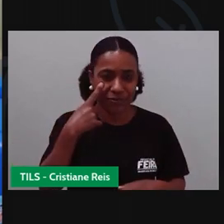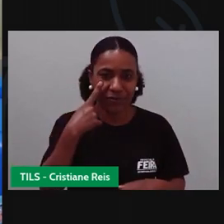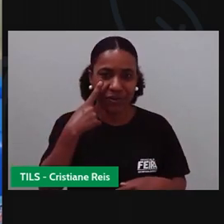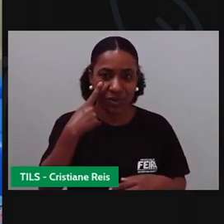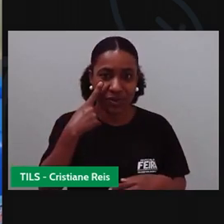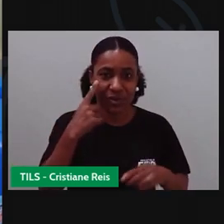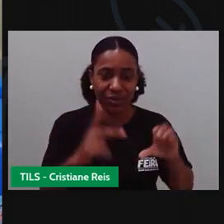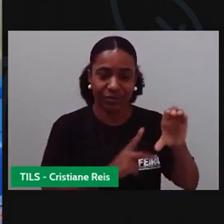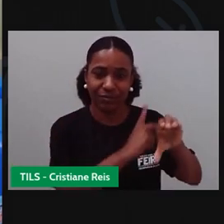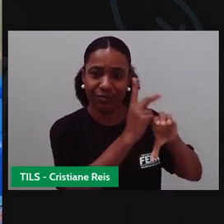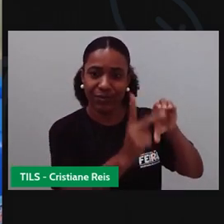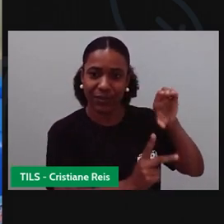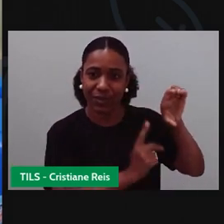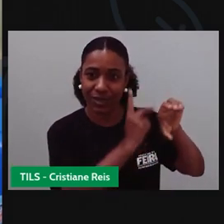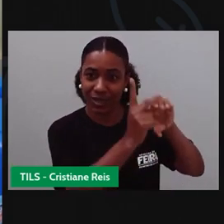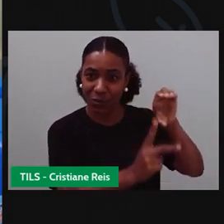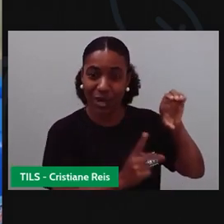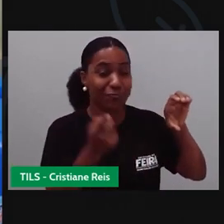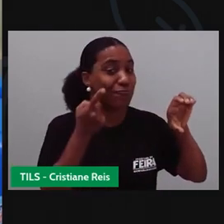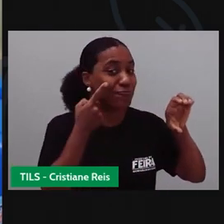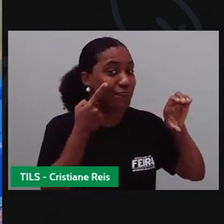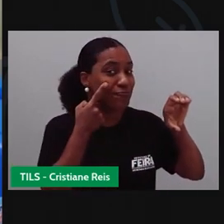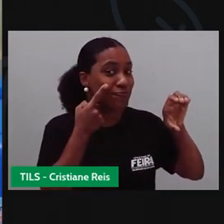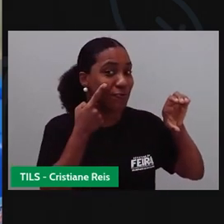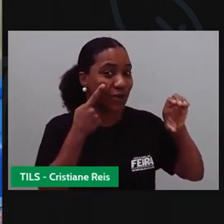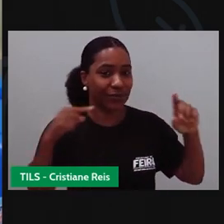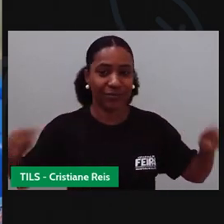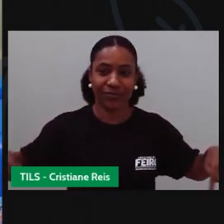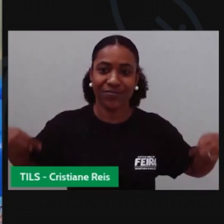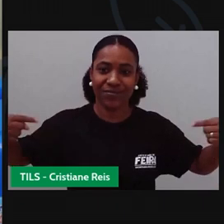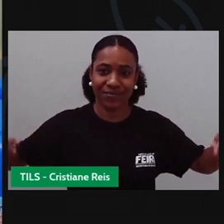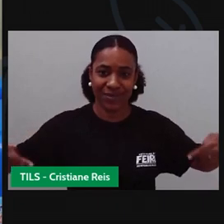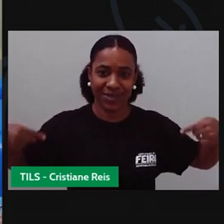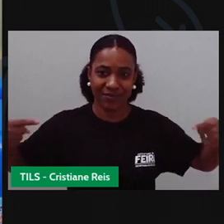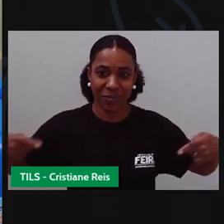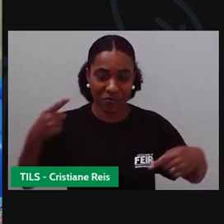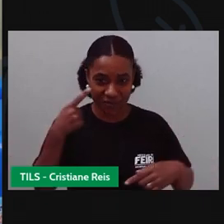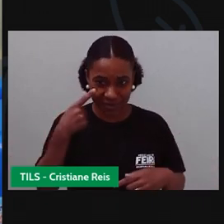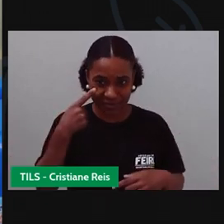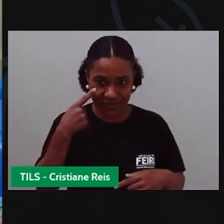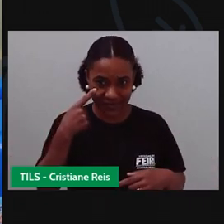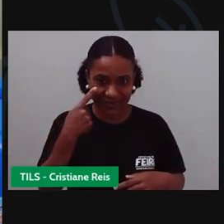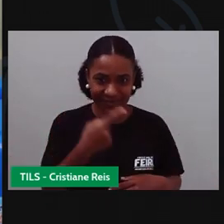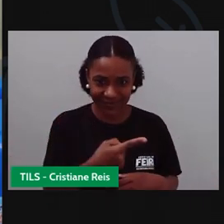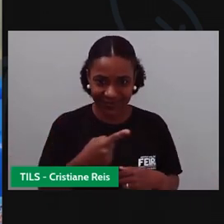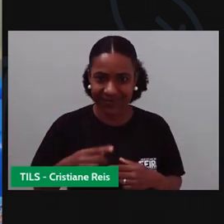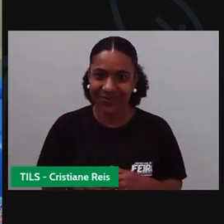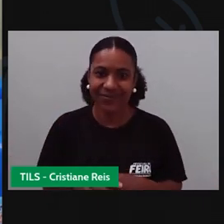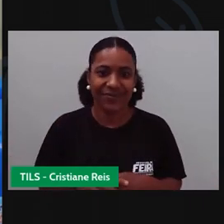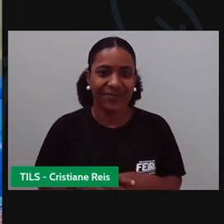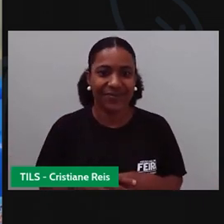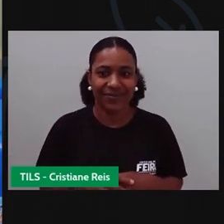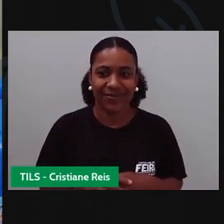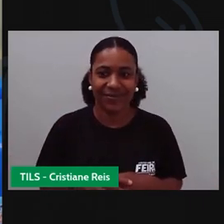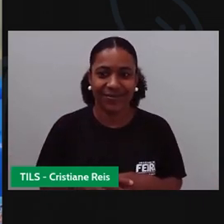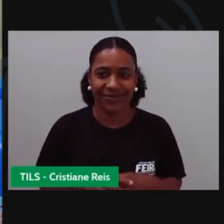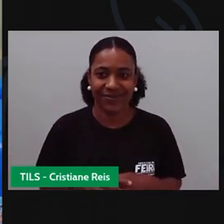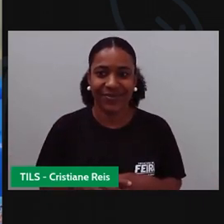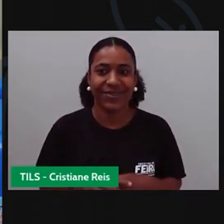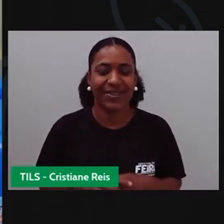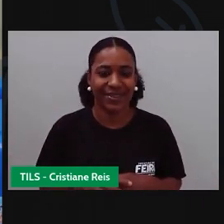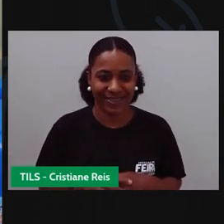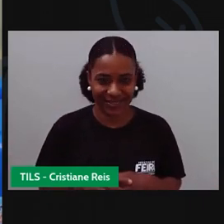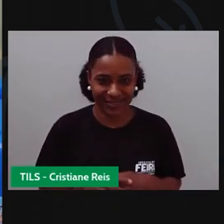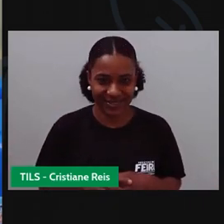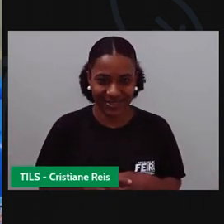tá? A Pró não tem lá essas experiências todas com desenho. Vamos começar. Ó, vou riscar aqui, né, que é pra gente ter uma noção.